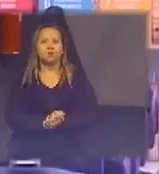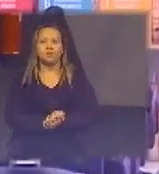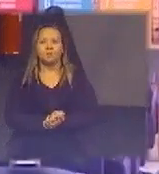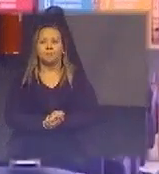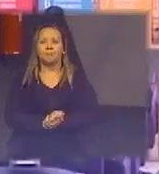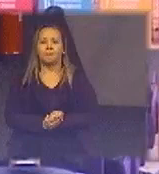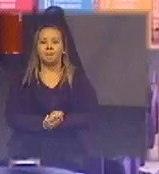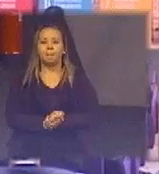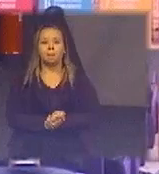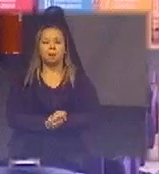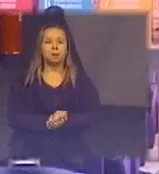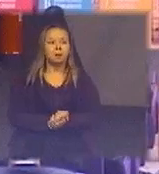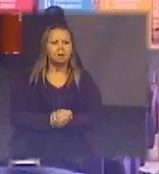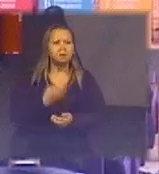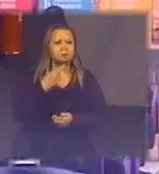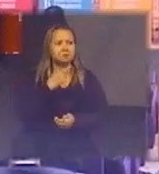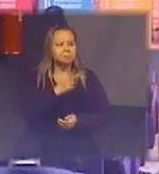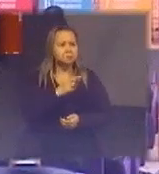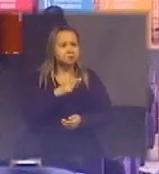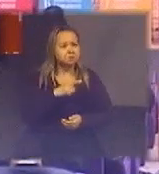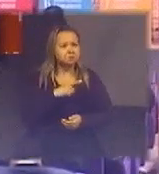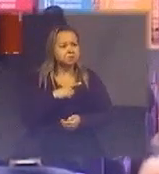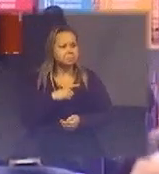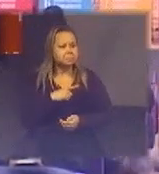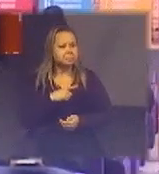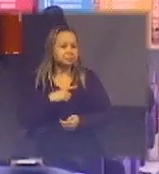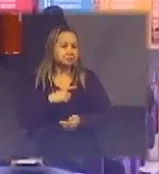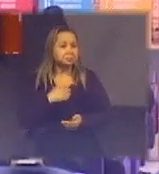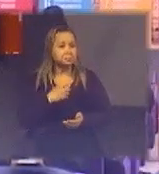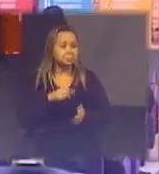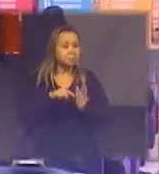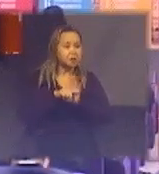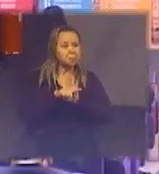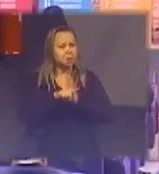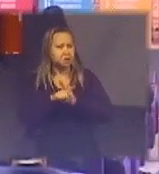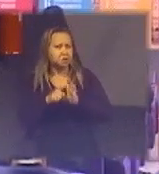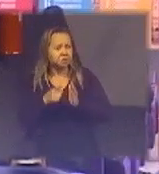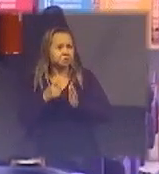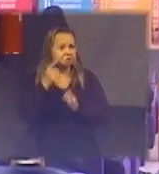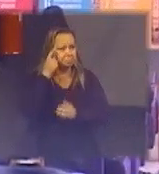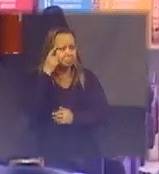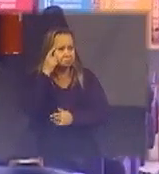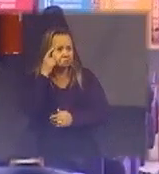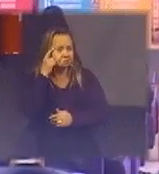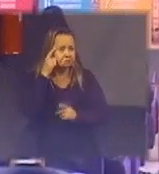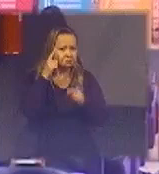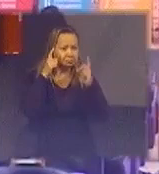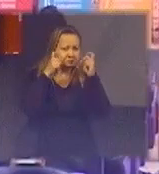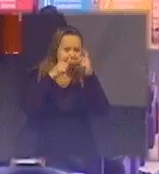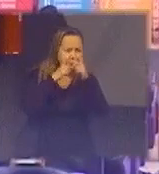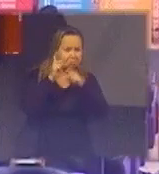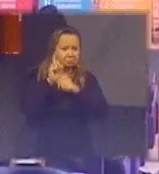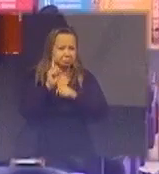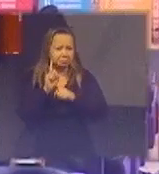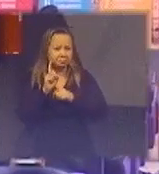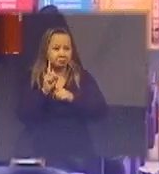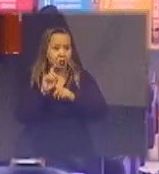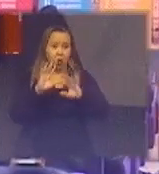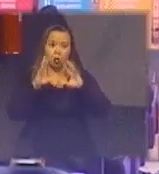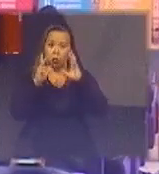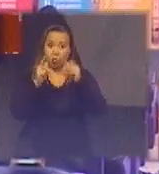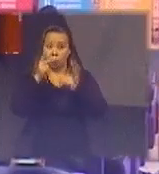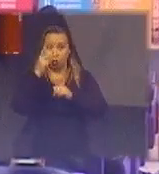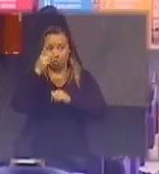tem gente que fala assim nossa essa pergunta é difícil eu tenho um pensamento que é um pouco diferente toda pergunta é fácil